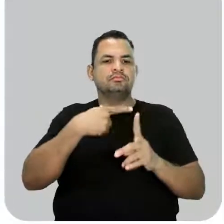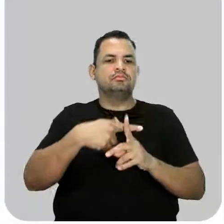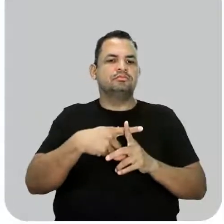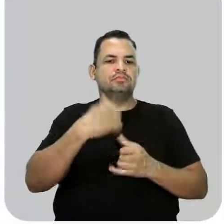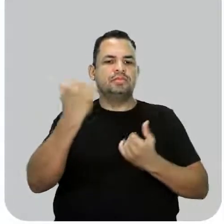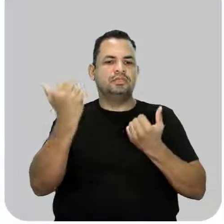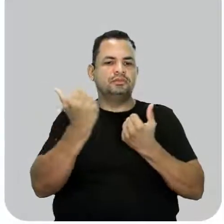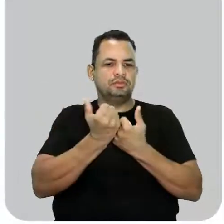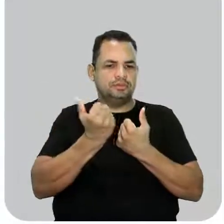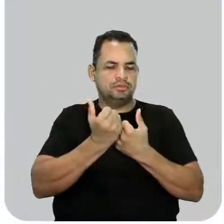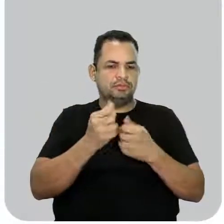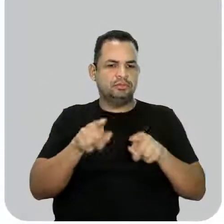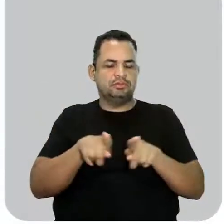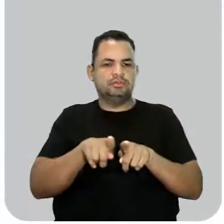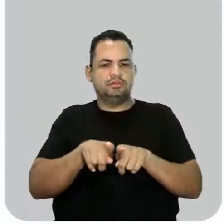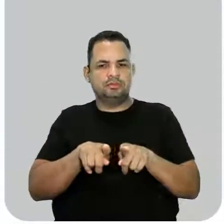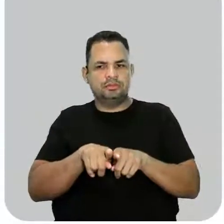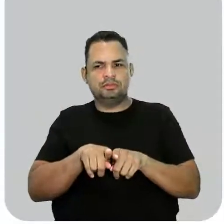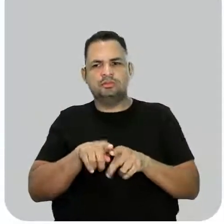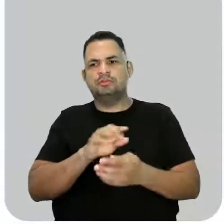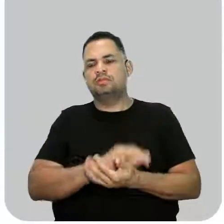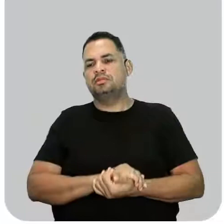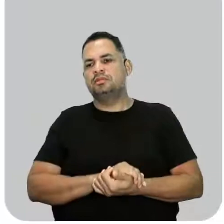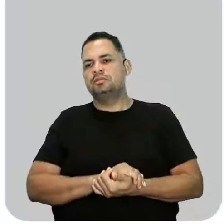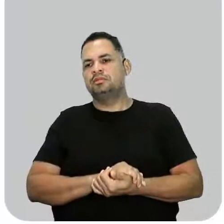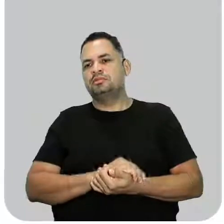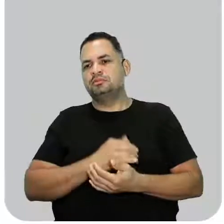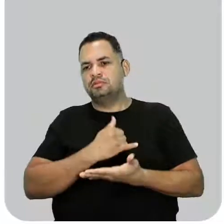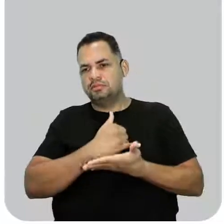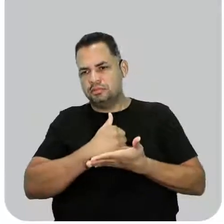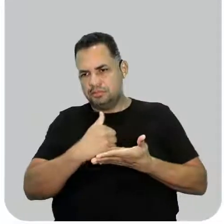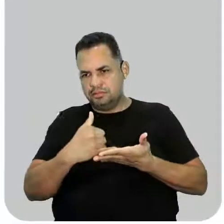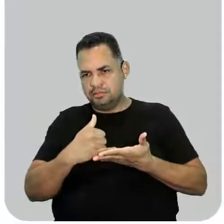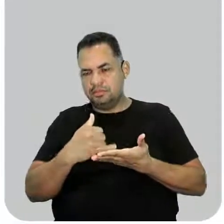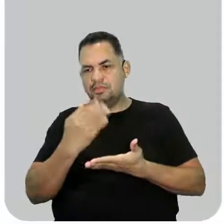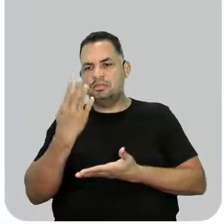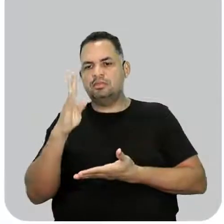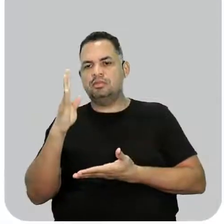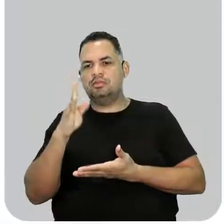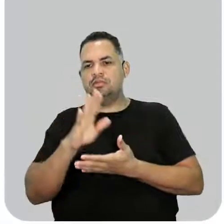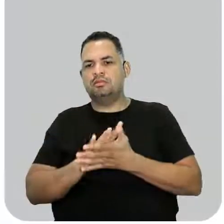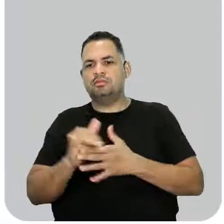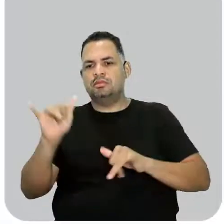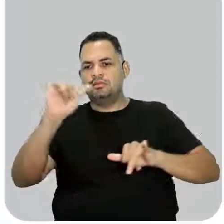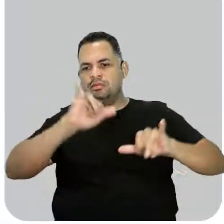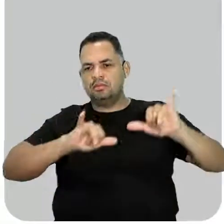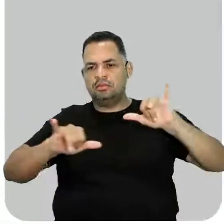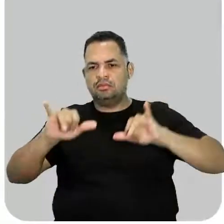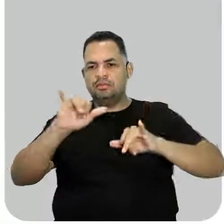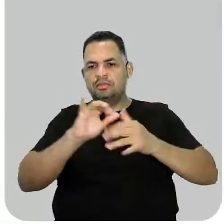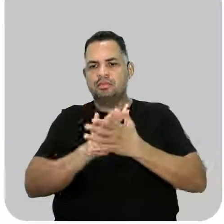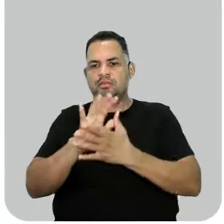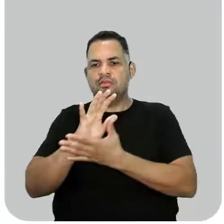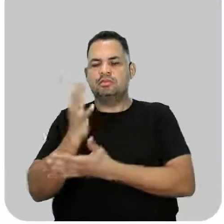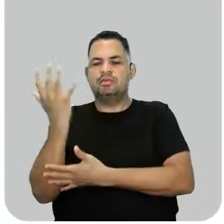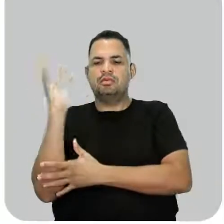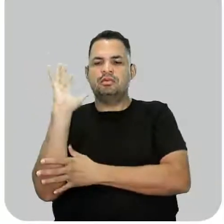substituição, que nós também vimos a introdução à bioquímica e à química ambiental.